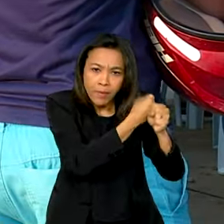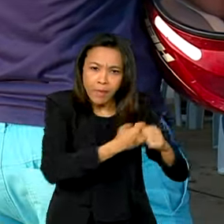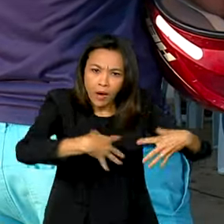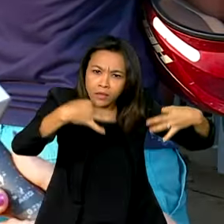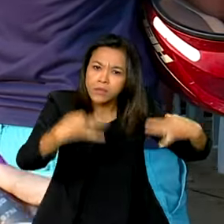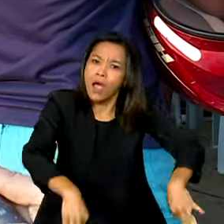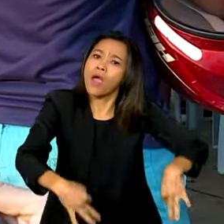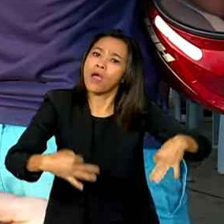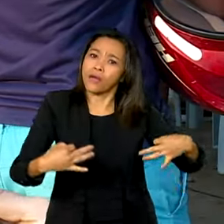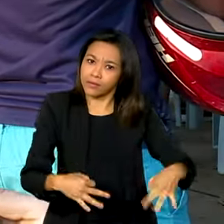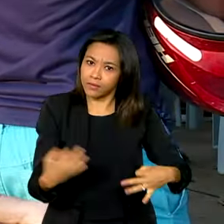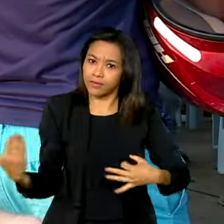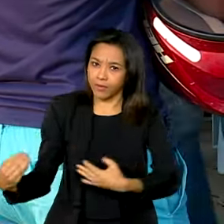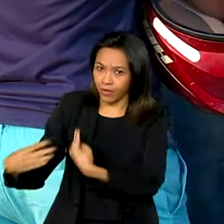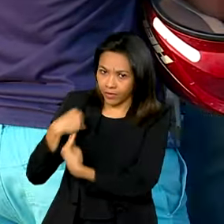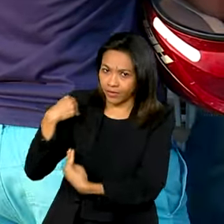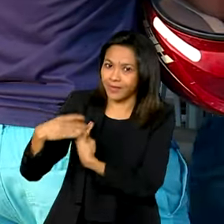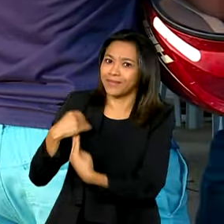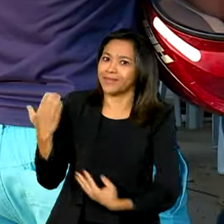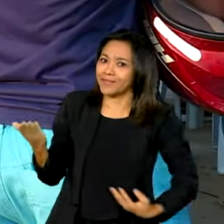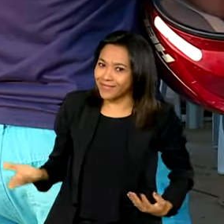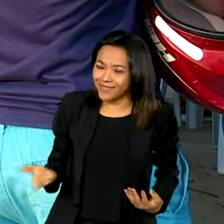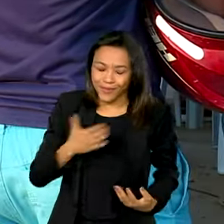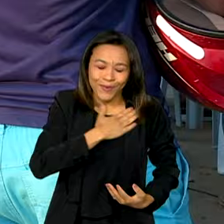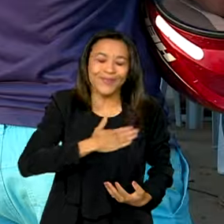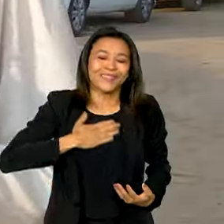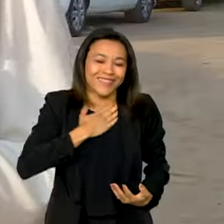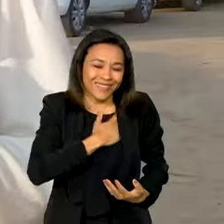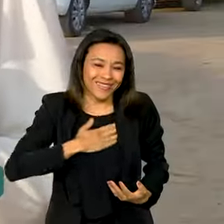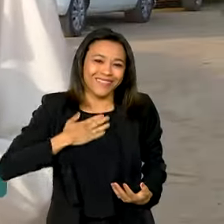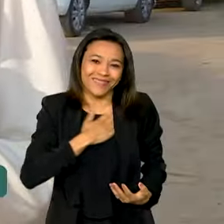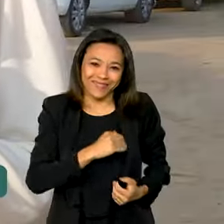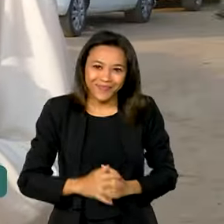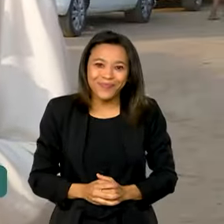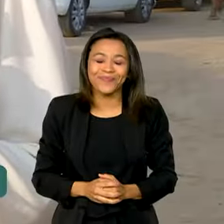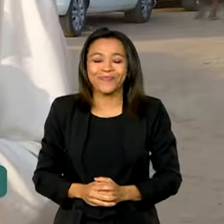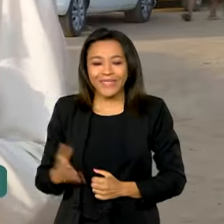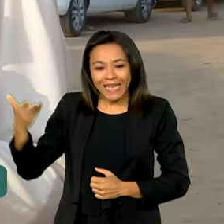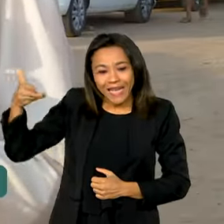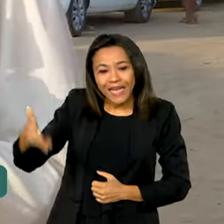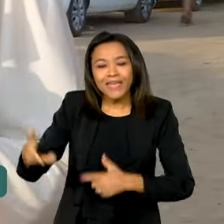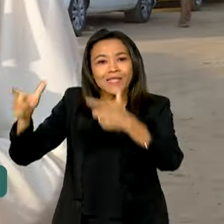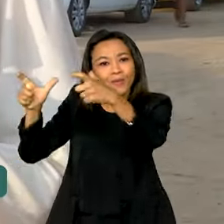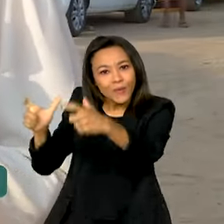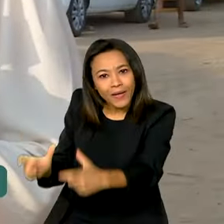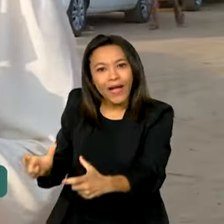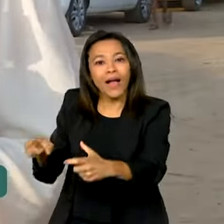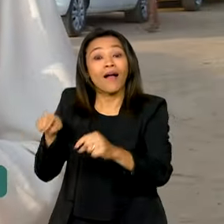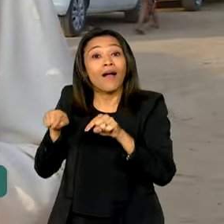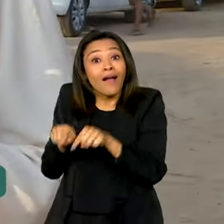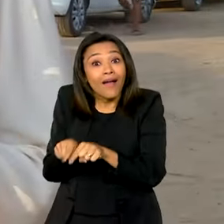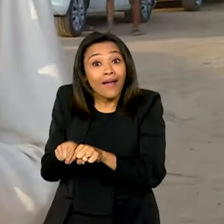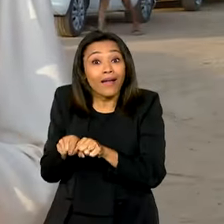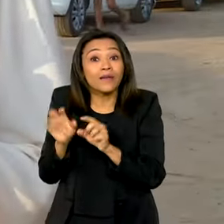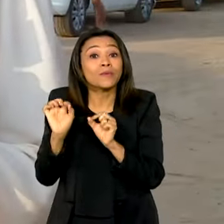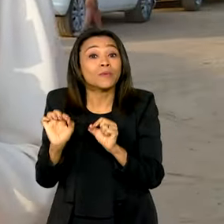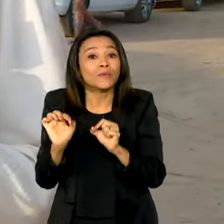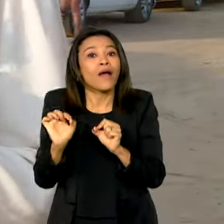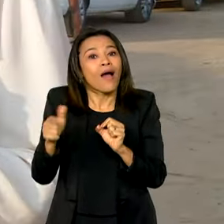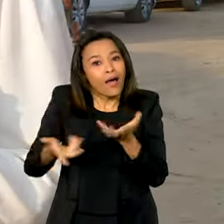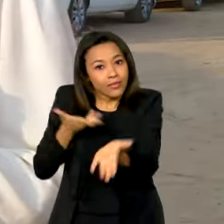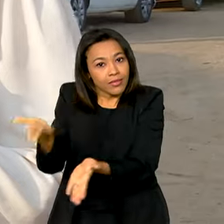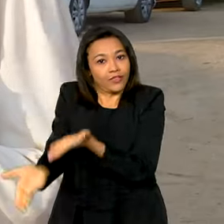corretamente. Ficou do jeito que eu queria. Eu gostei bastante. O residencial Dorothy Steng é um dos territórios